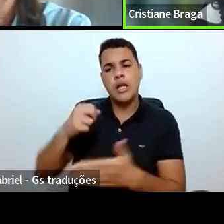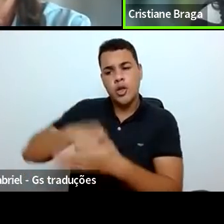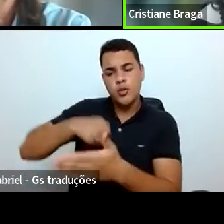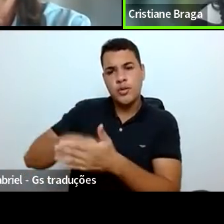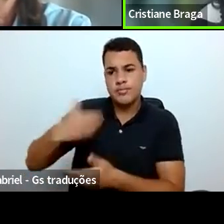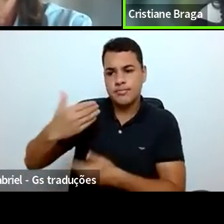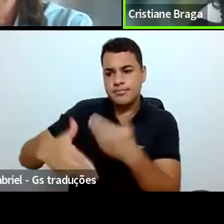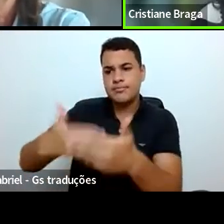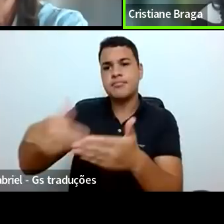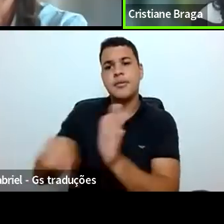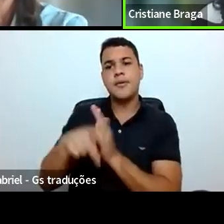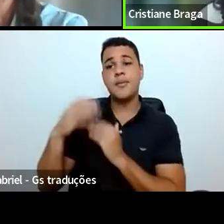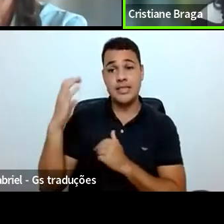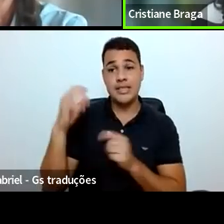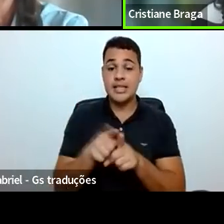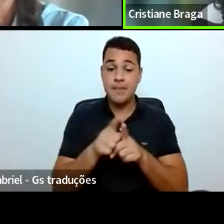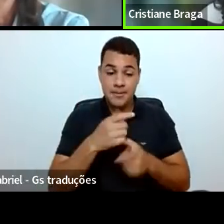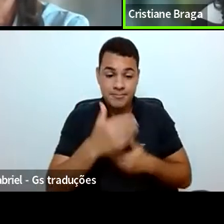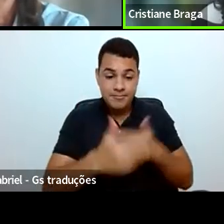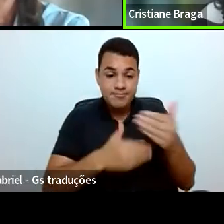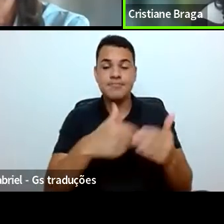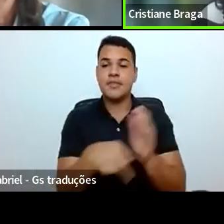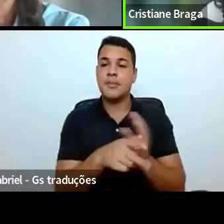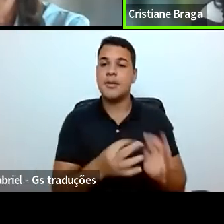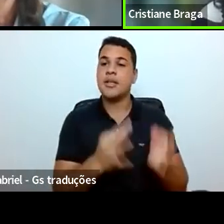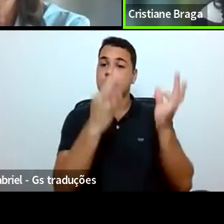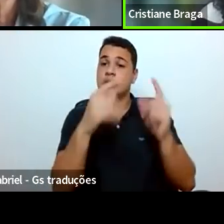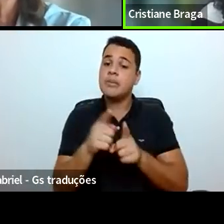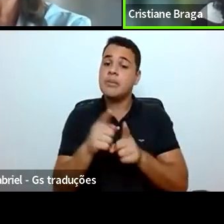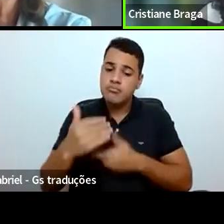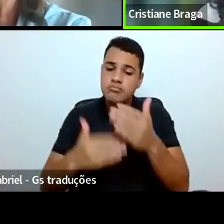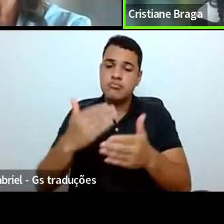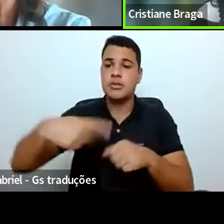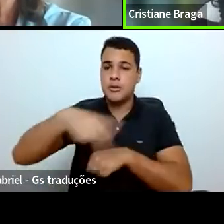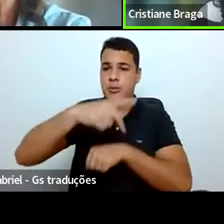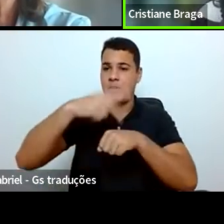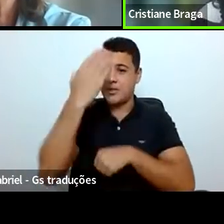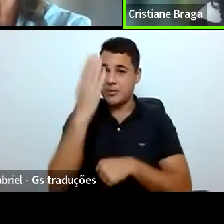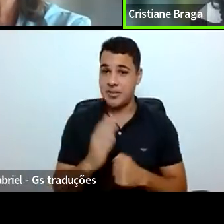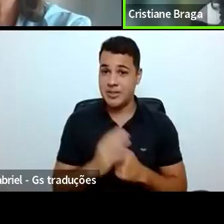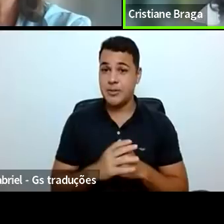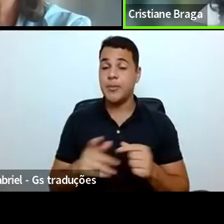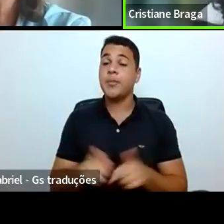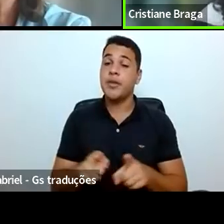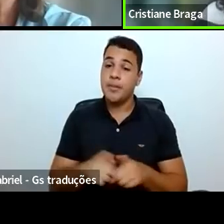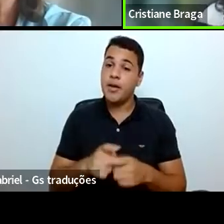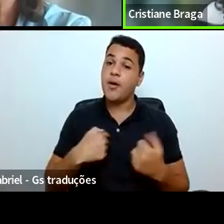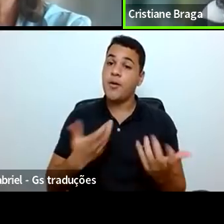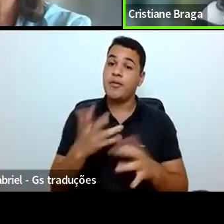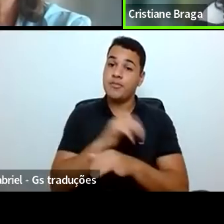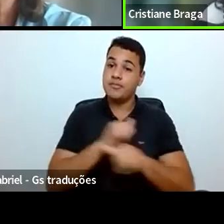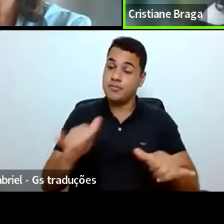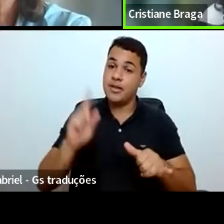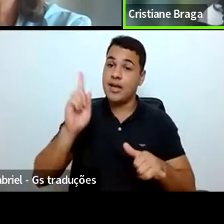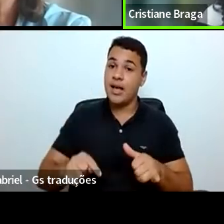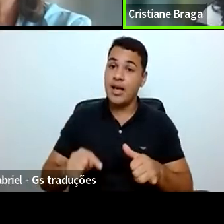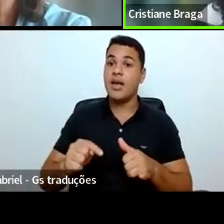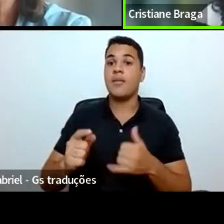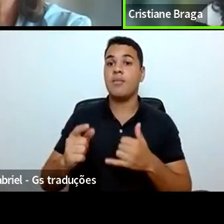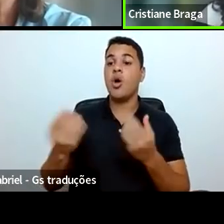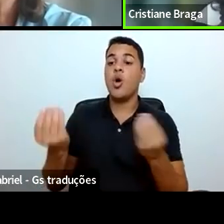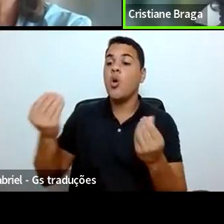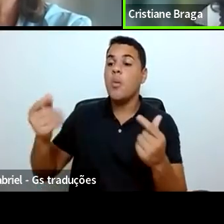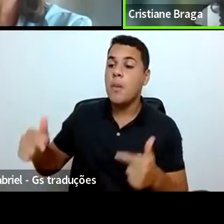tecnologia, da saúde e da educação no nosso país. Reconhecendo, e aí em especial, a contribuição da iniciação